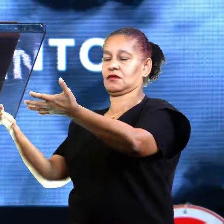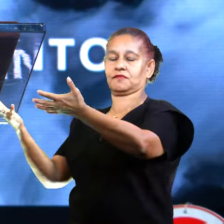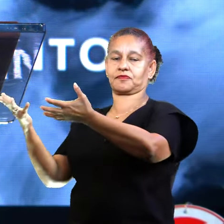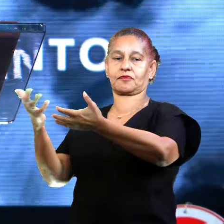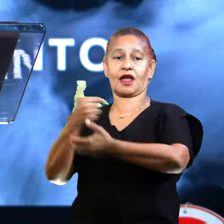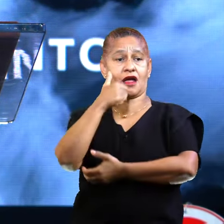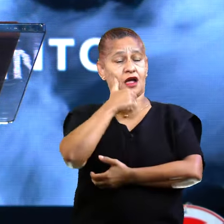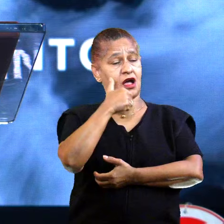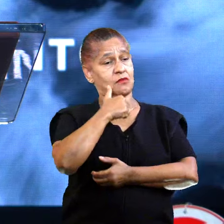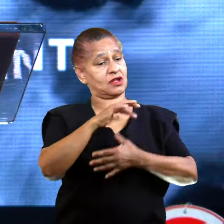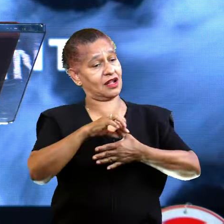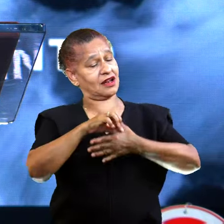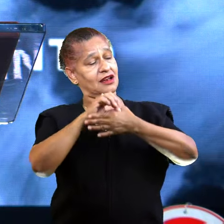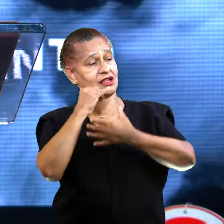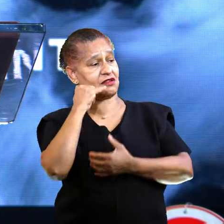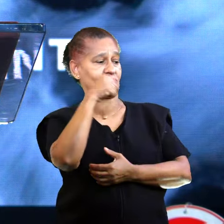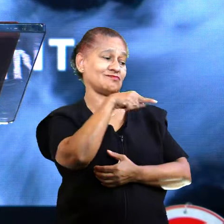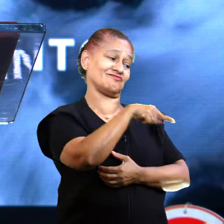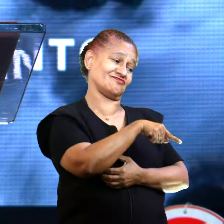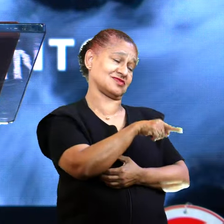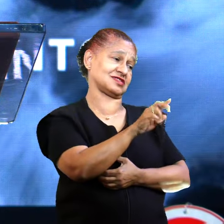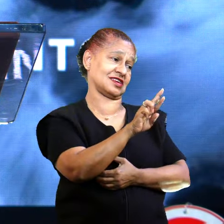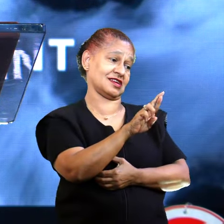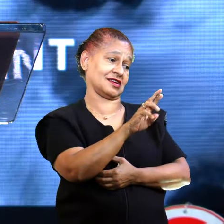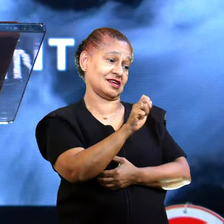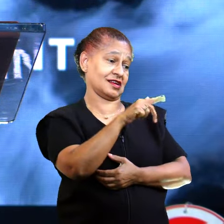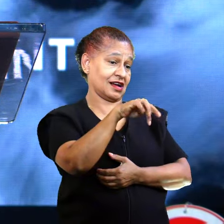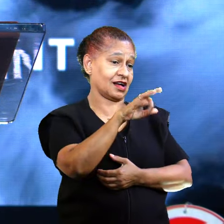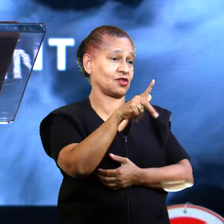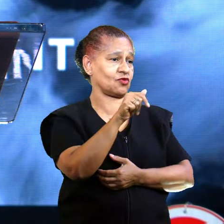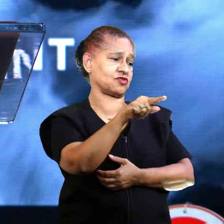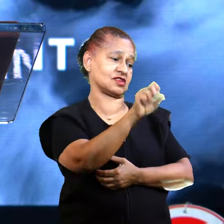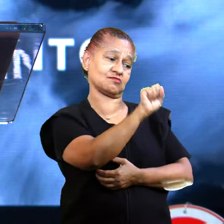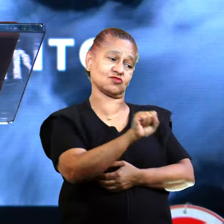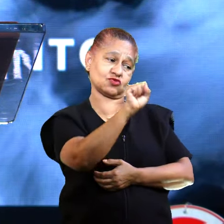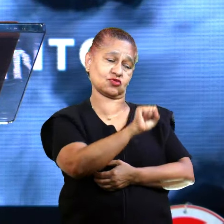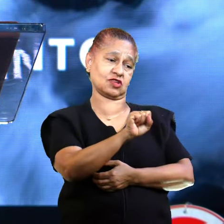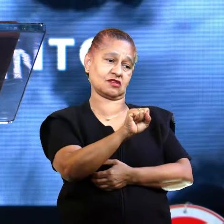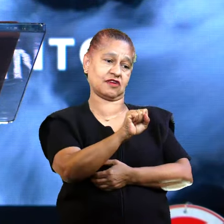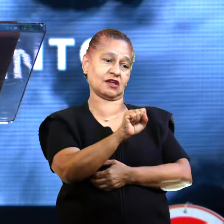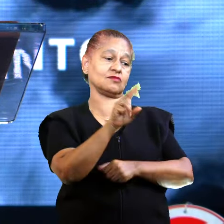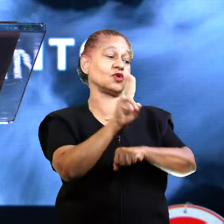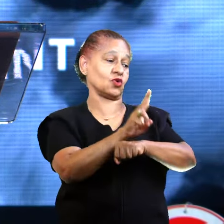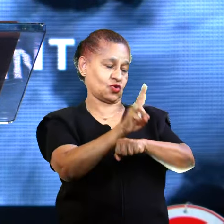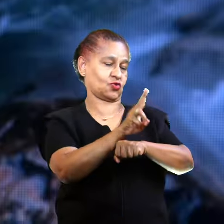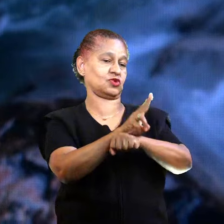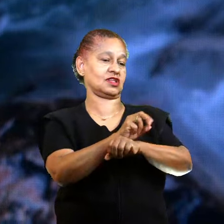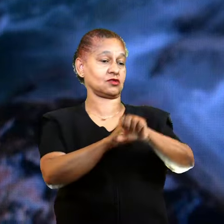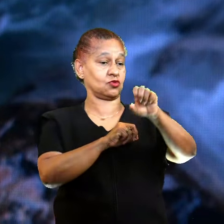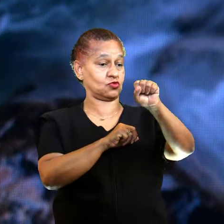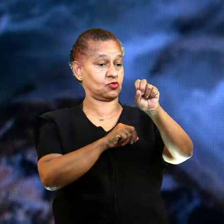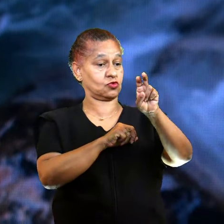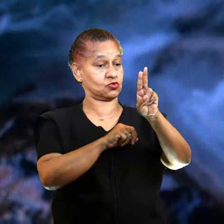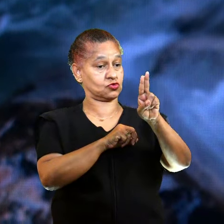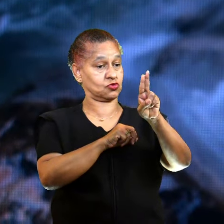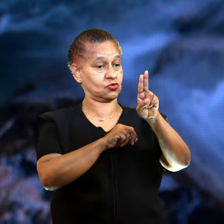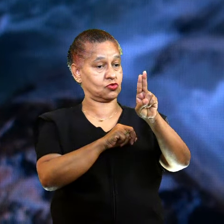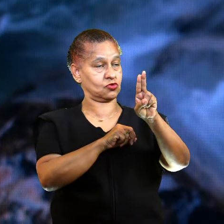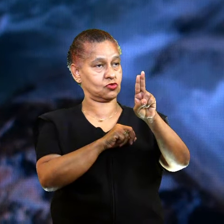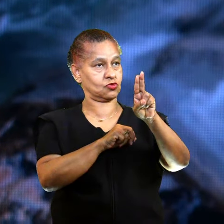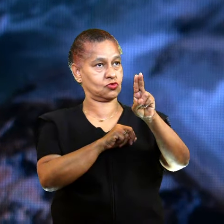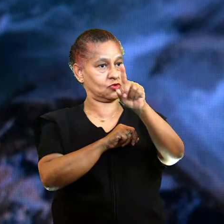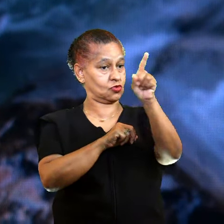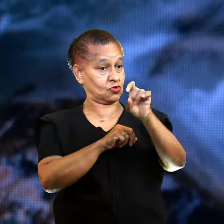falou... Ranufo, você é o único solteiro aqui. Você que vai cuidar do Suzuki. Eu falei... Suzy, mas eu quero casar.